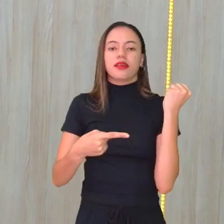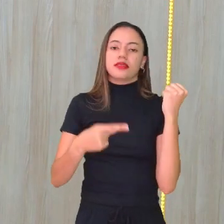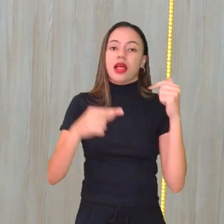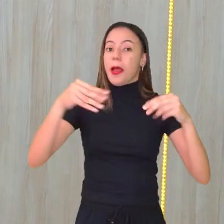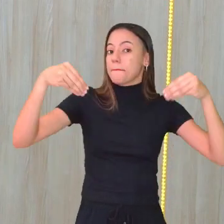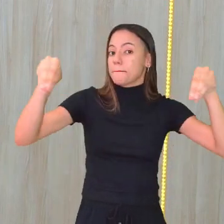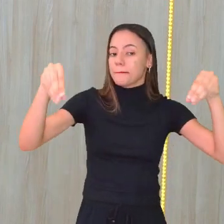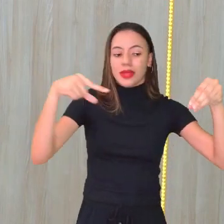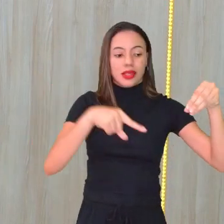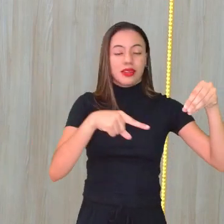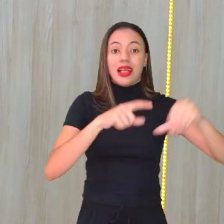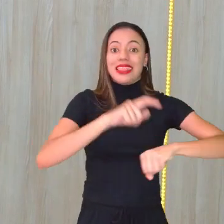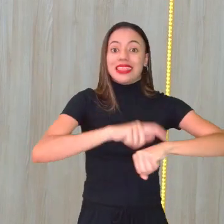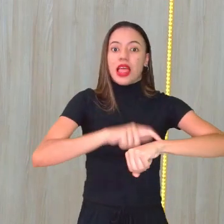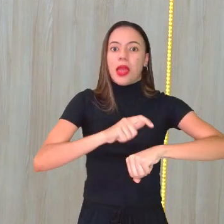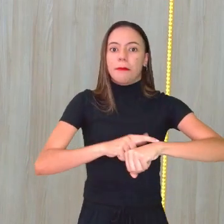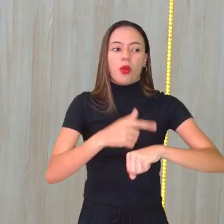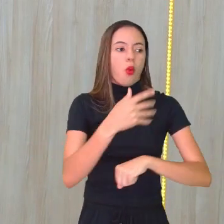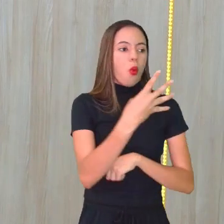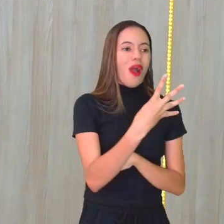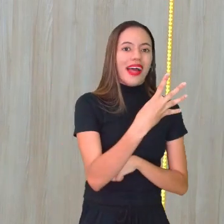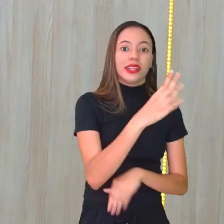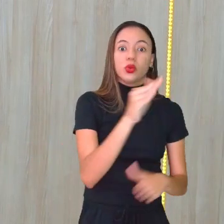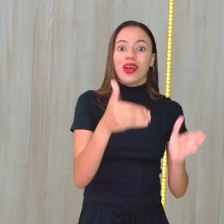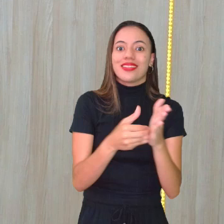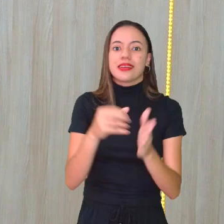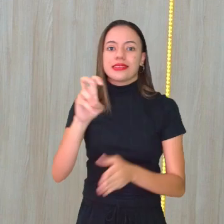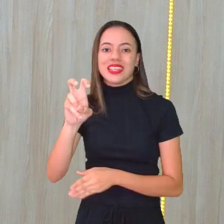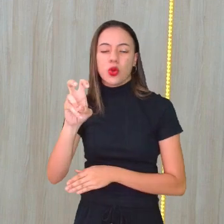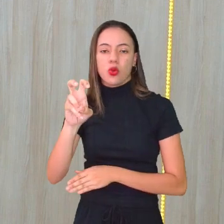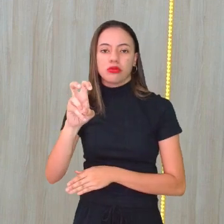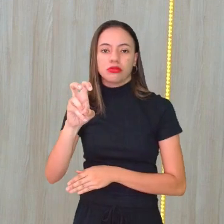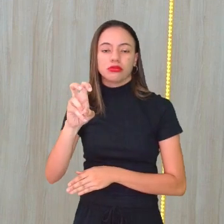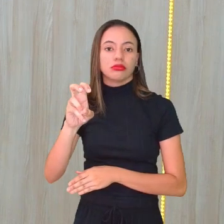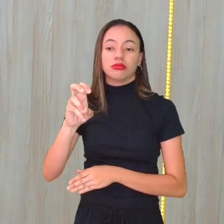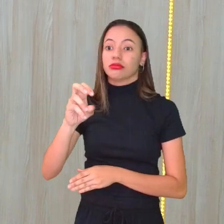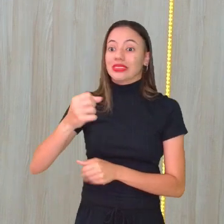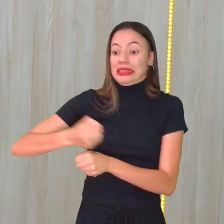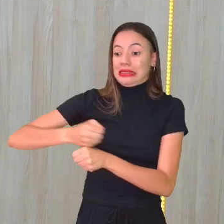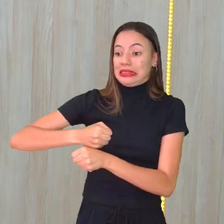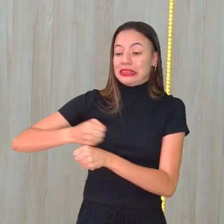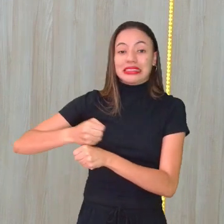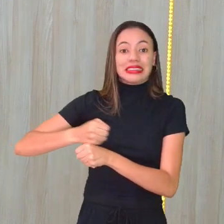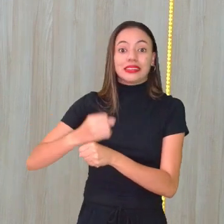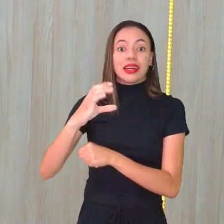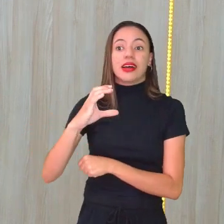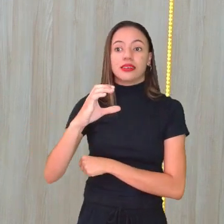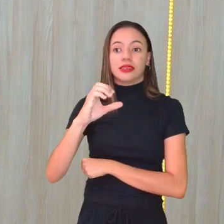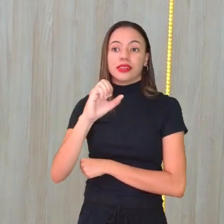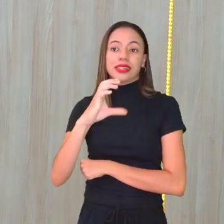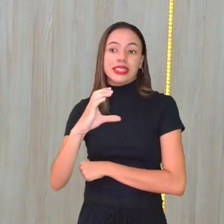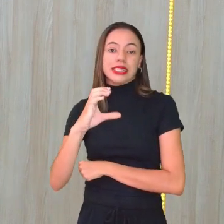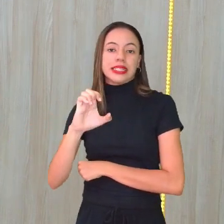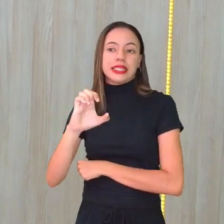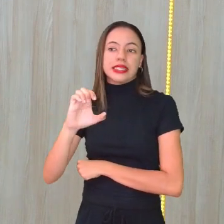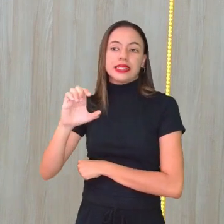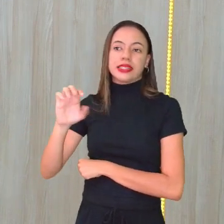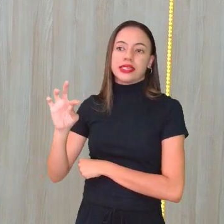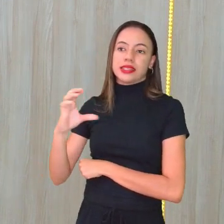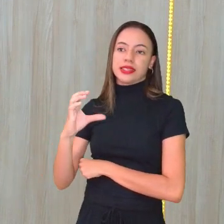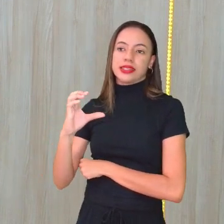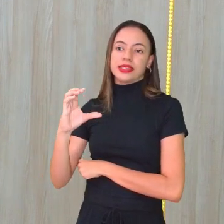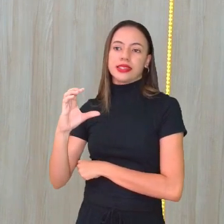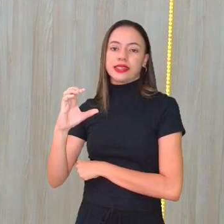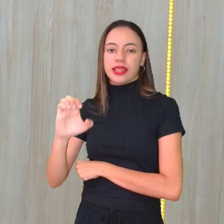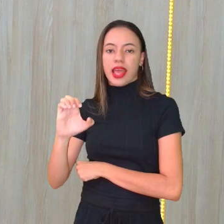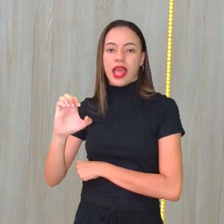ele dura de quatro a cinco séculos para se decompor. Esse é o tempo estimado de decomposição desse